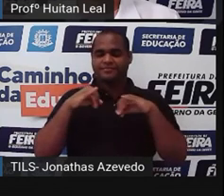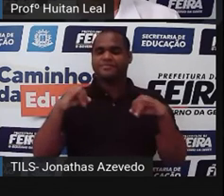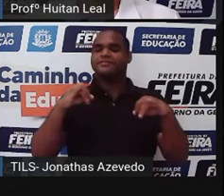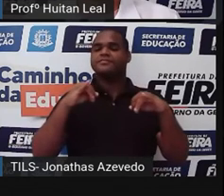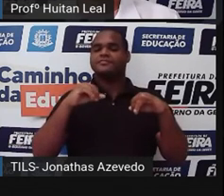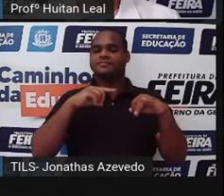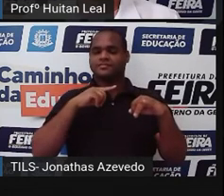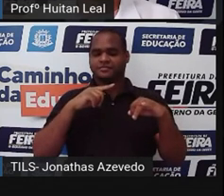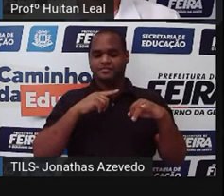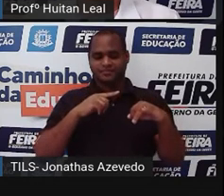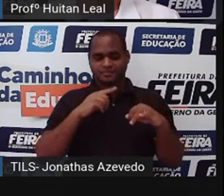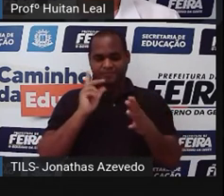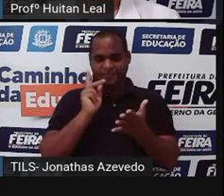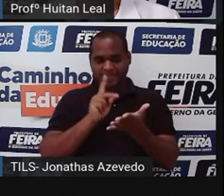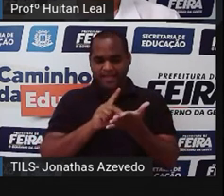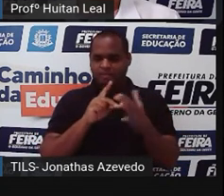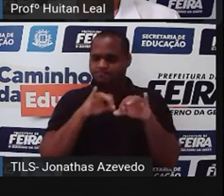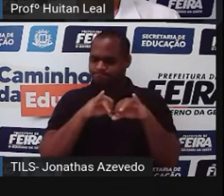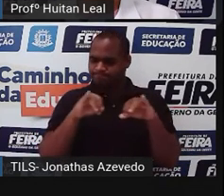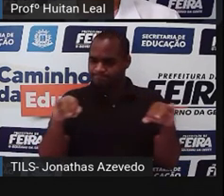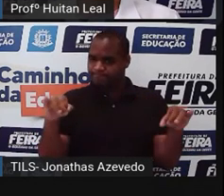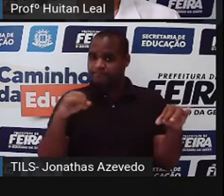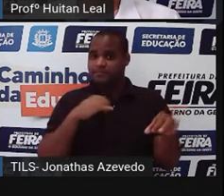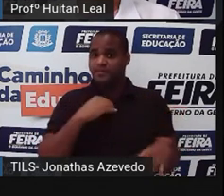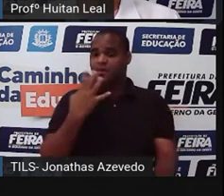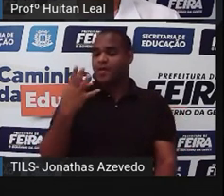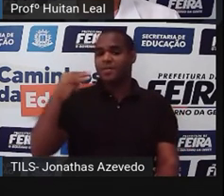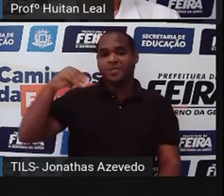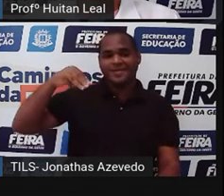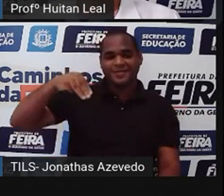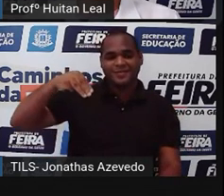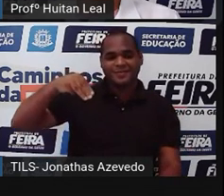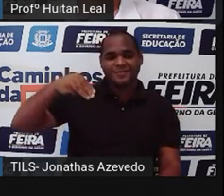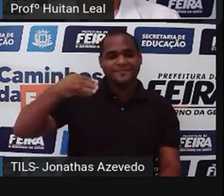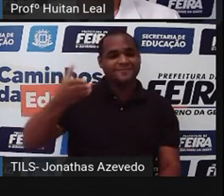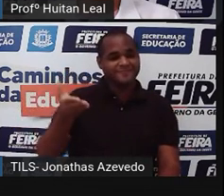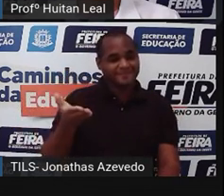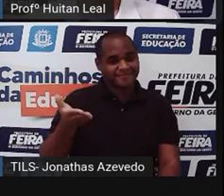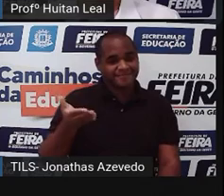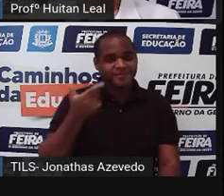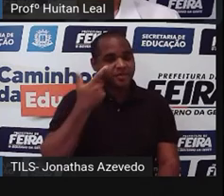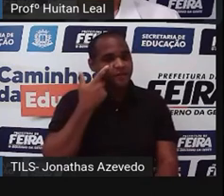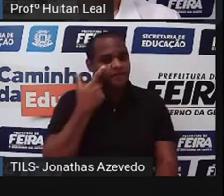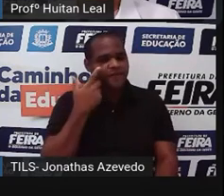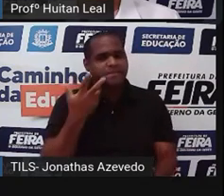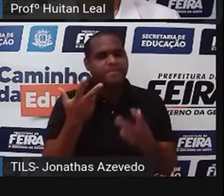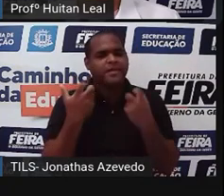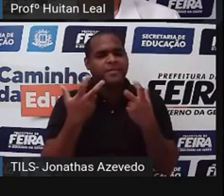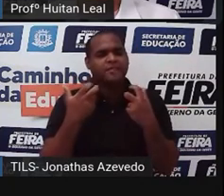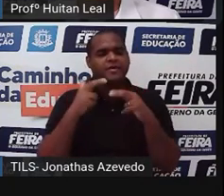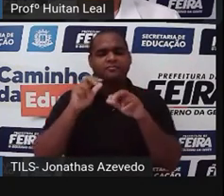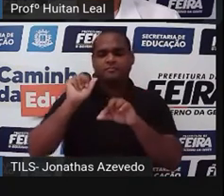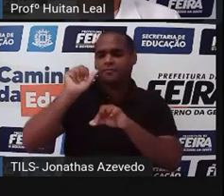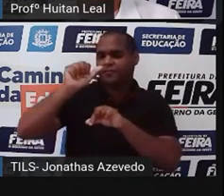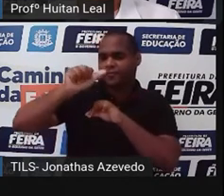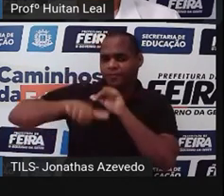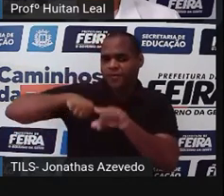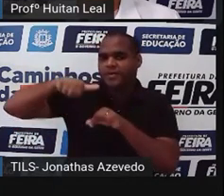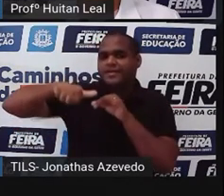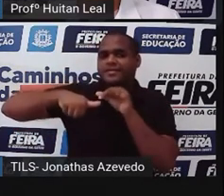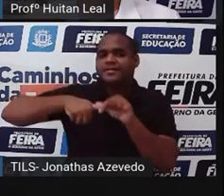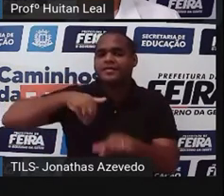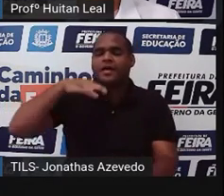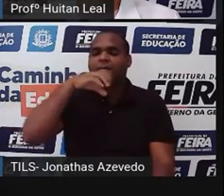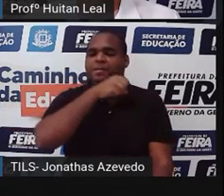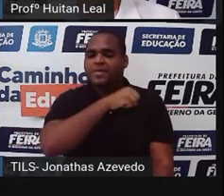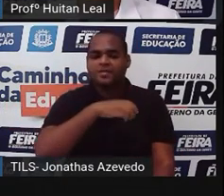não é? O evento foi noticiado há quatro minutos. Aí, observem como a atualização foi rápida, a